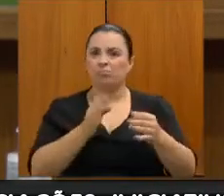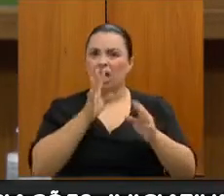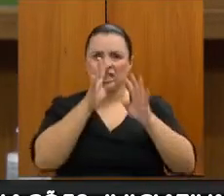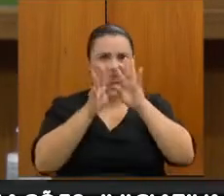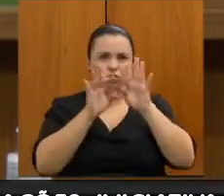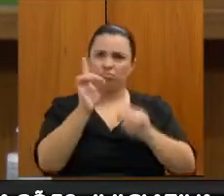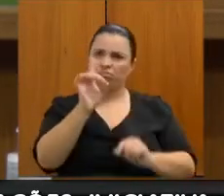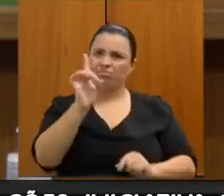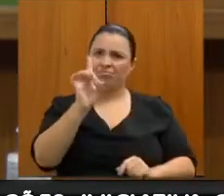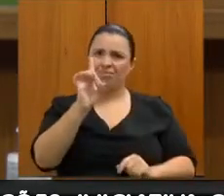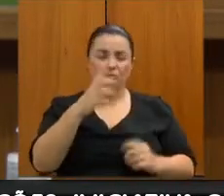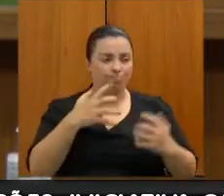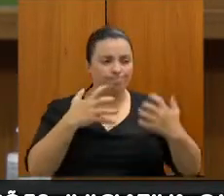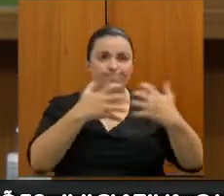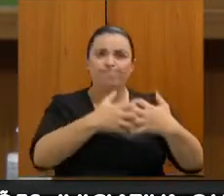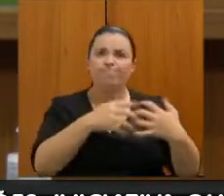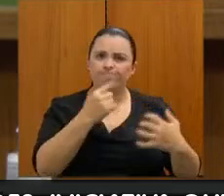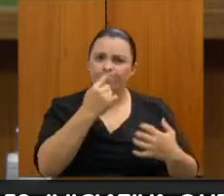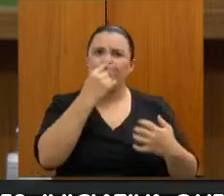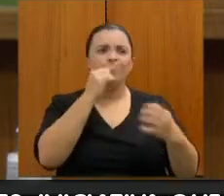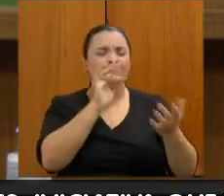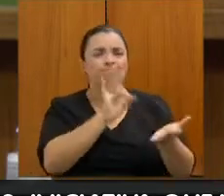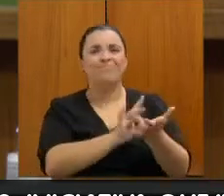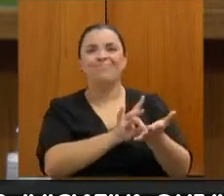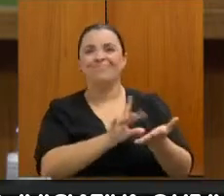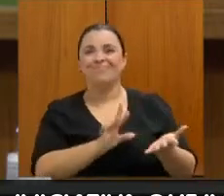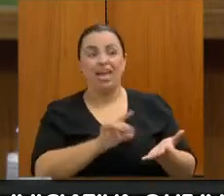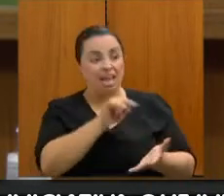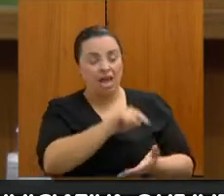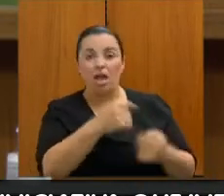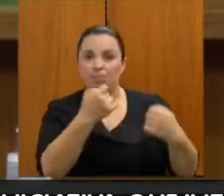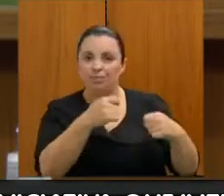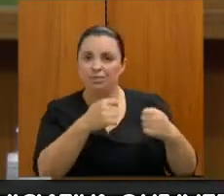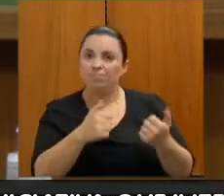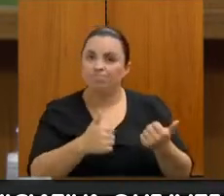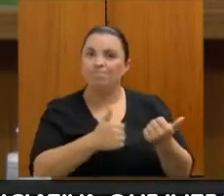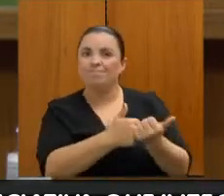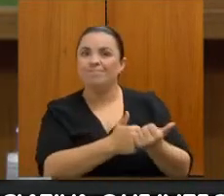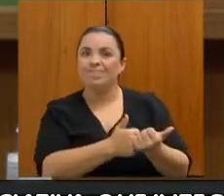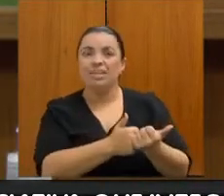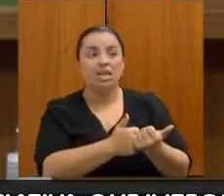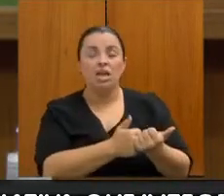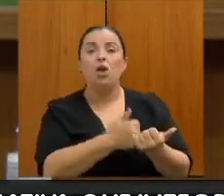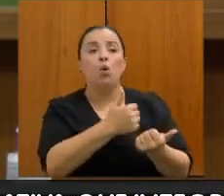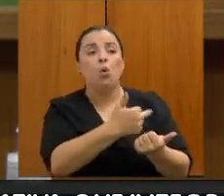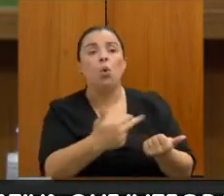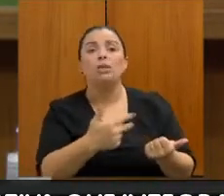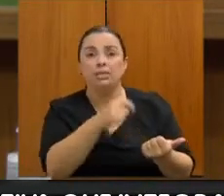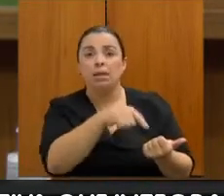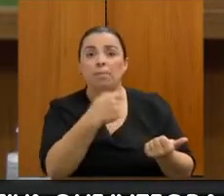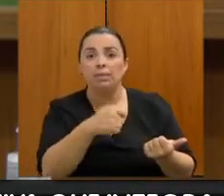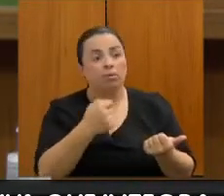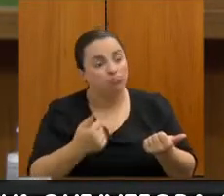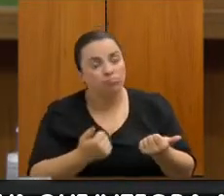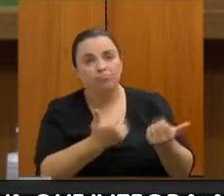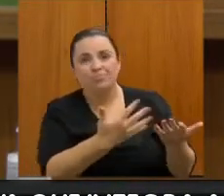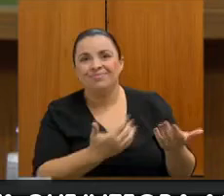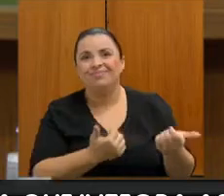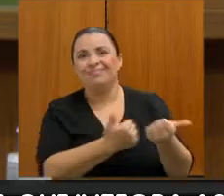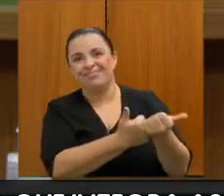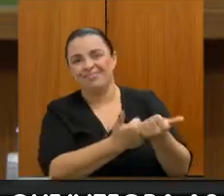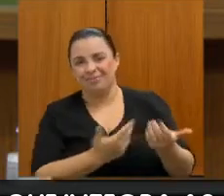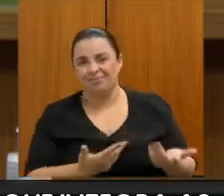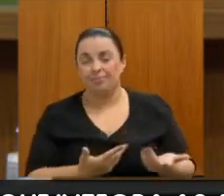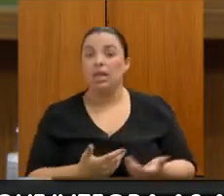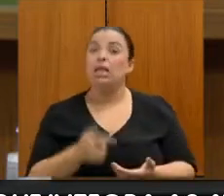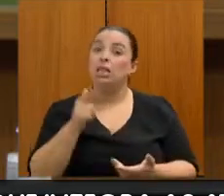apoios são dados enquanto eles necessitam e naquilo que eles necessitam. As